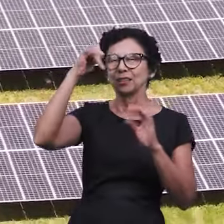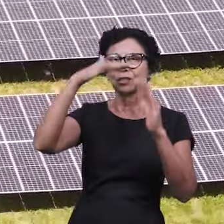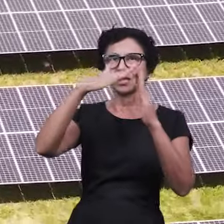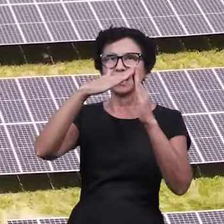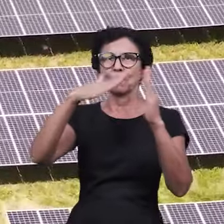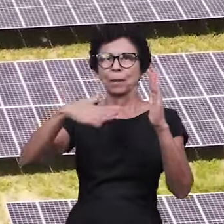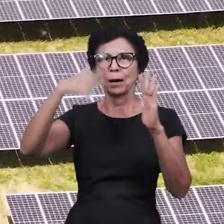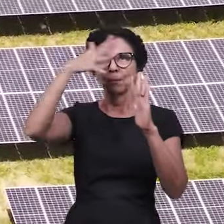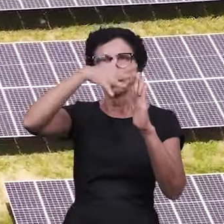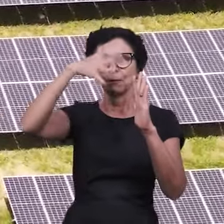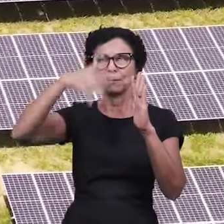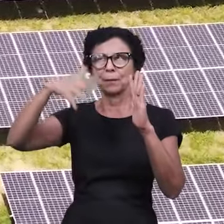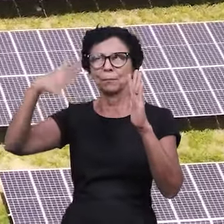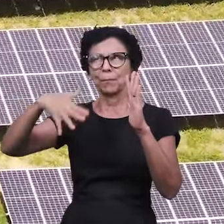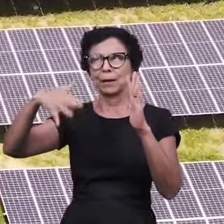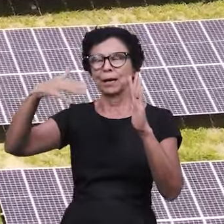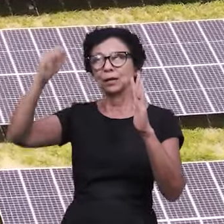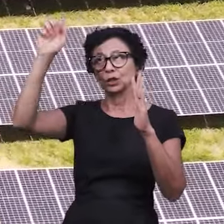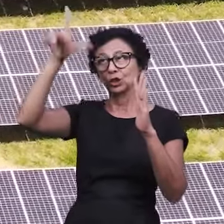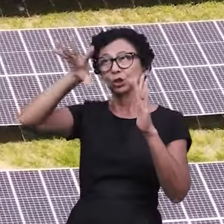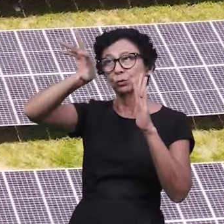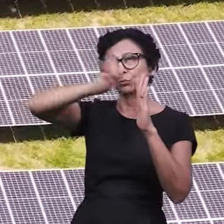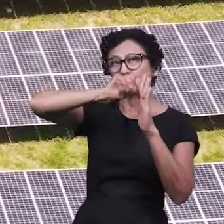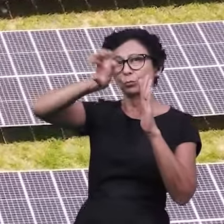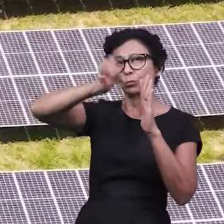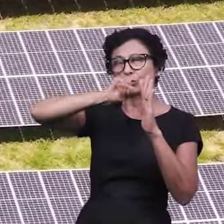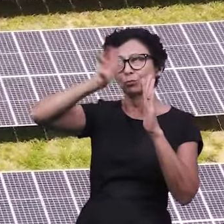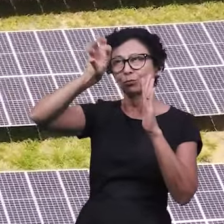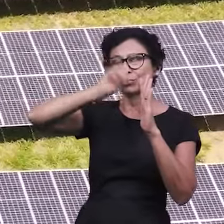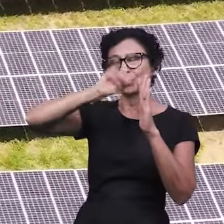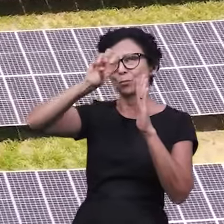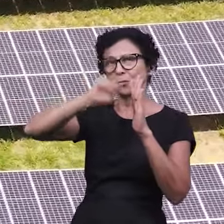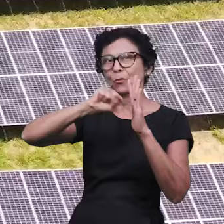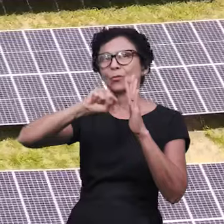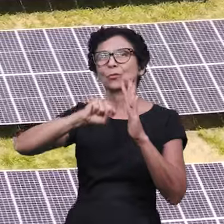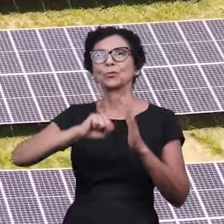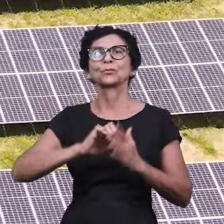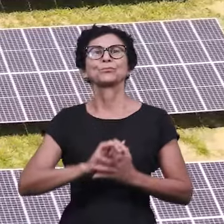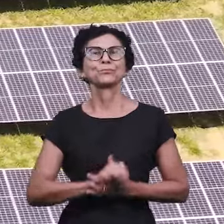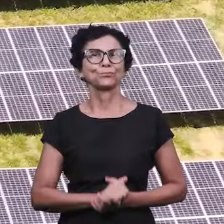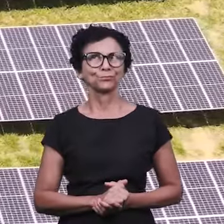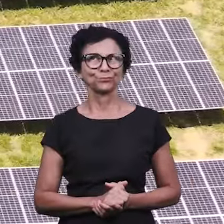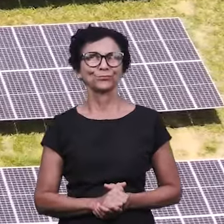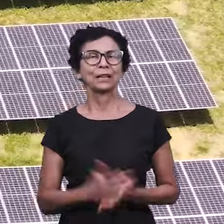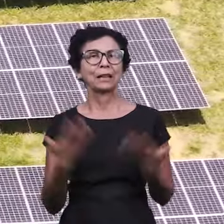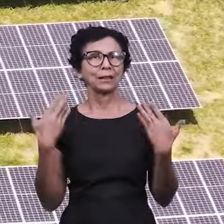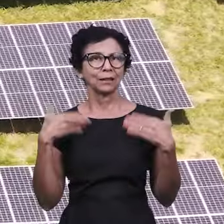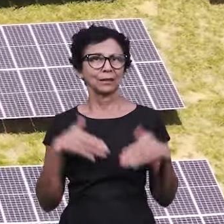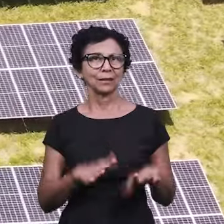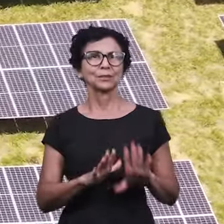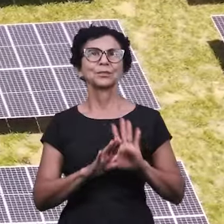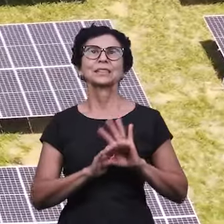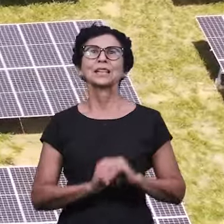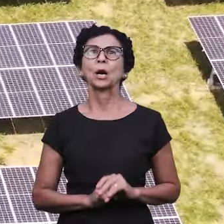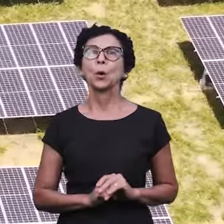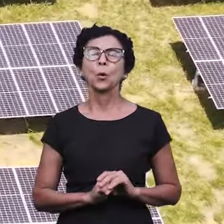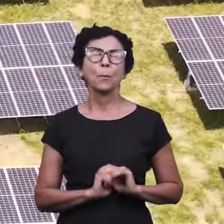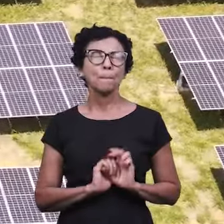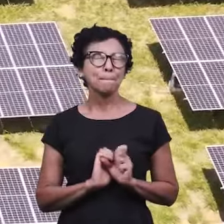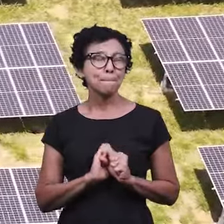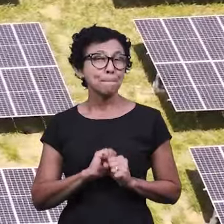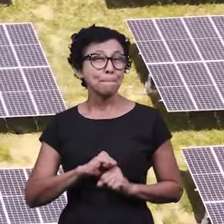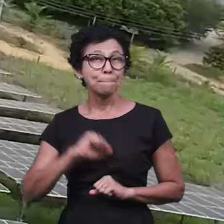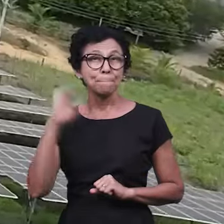Cristã Maranata instalou no local a usina fotovoltaica Sítio Esperança, tornando-se a maior